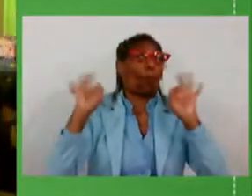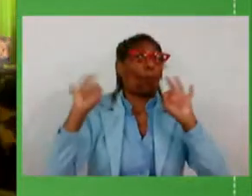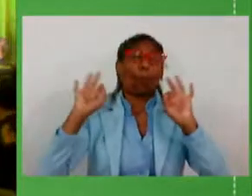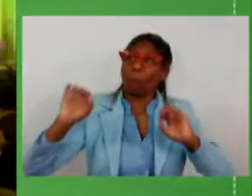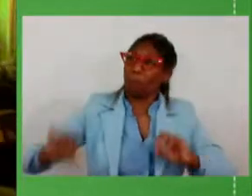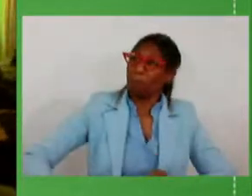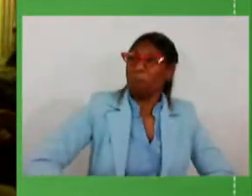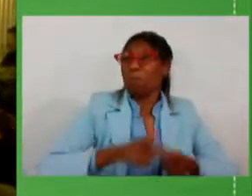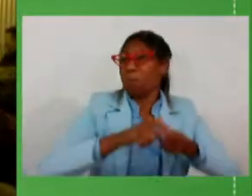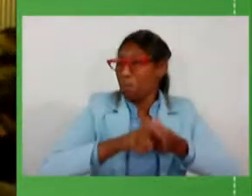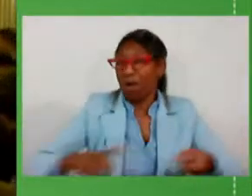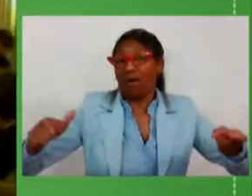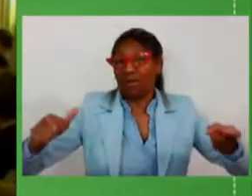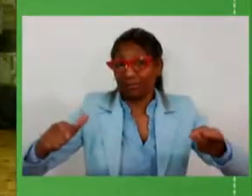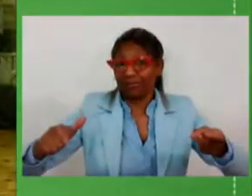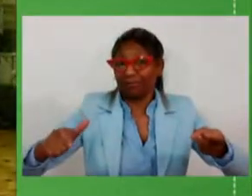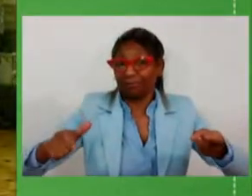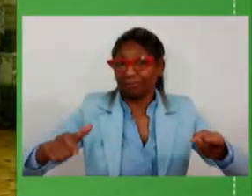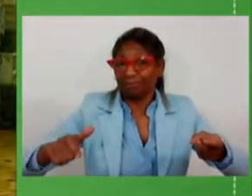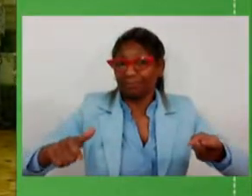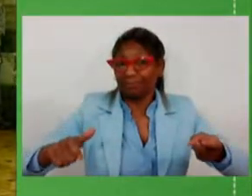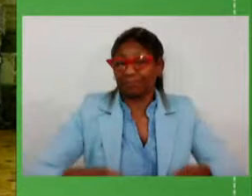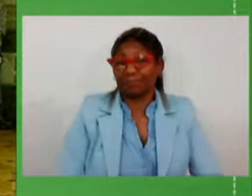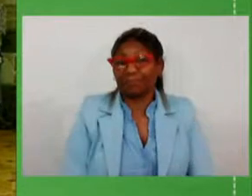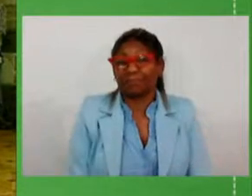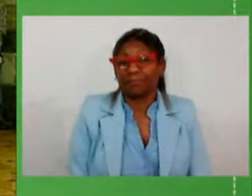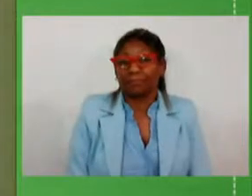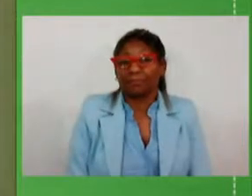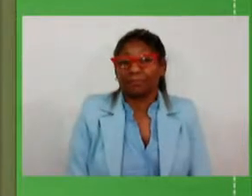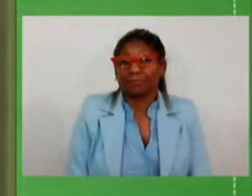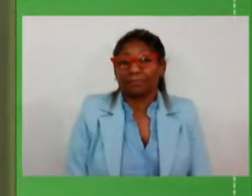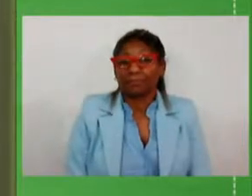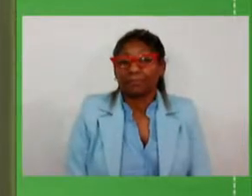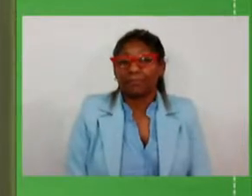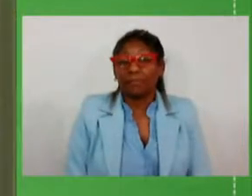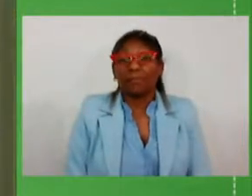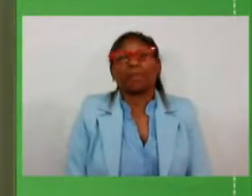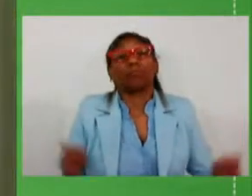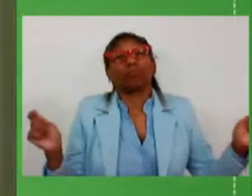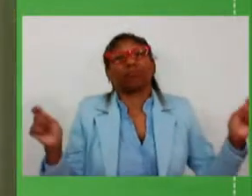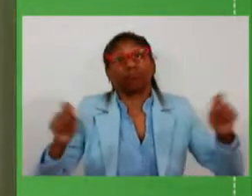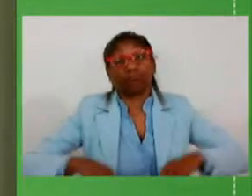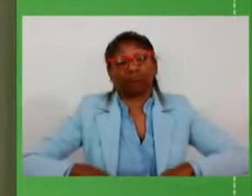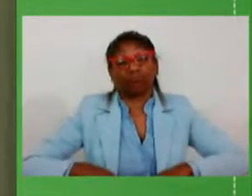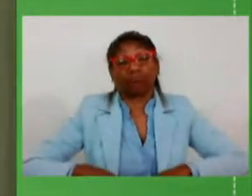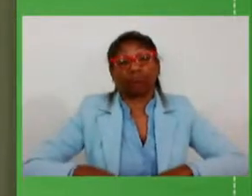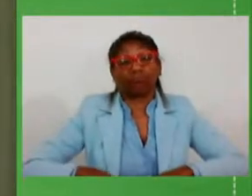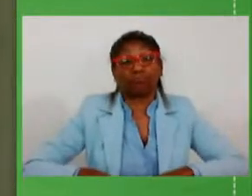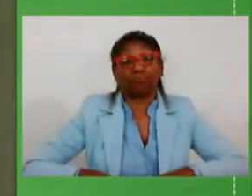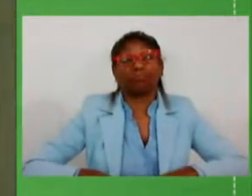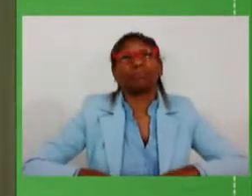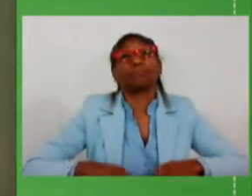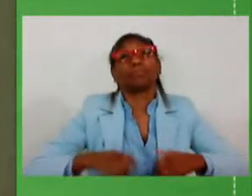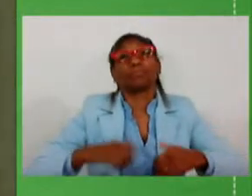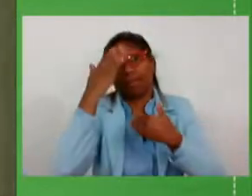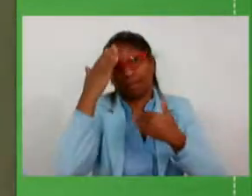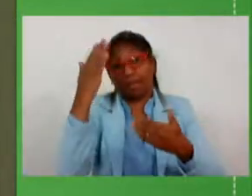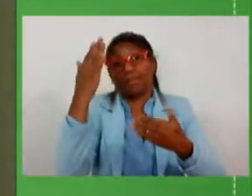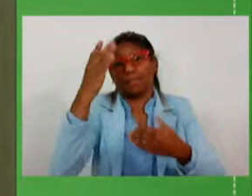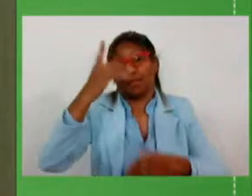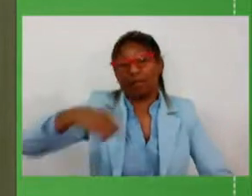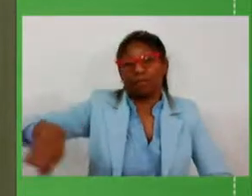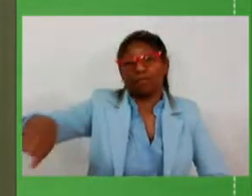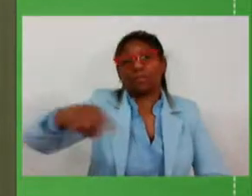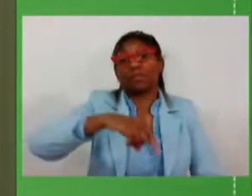e que aliás só foi possível graças a vocês meu presidente